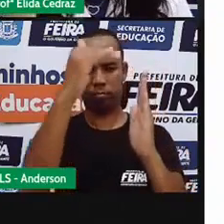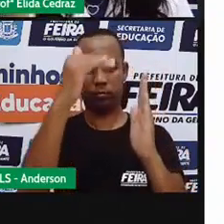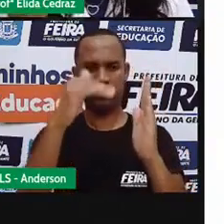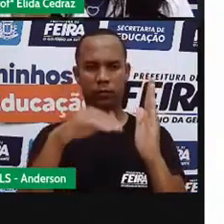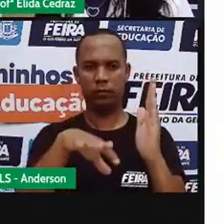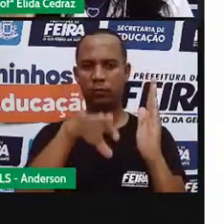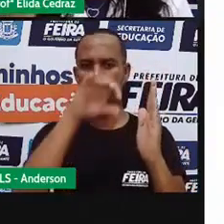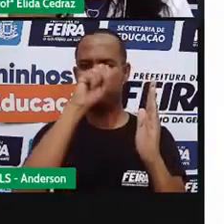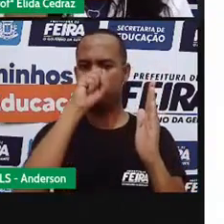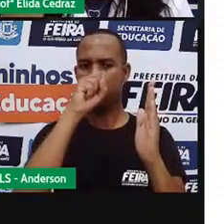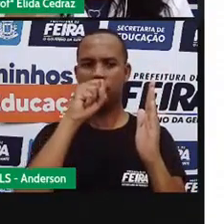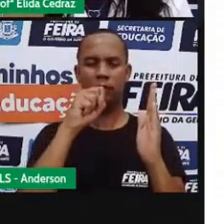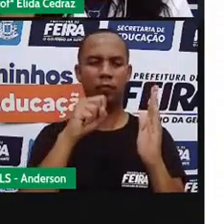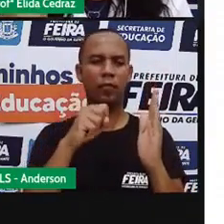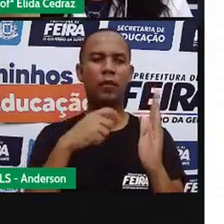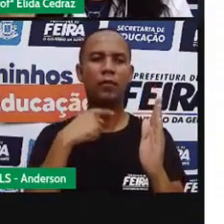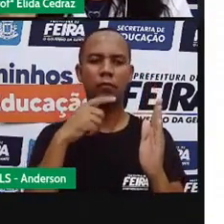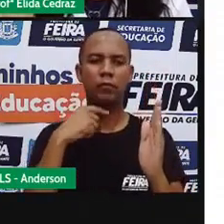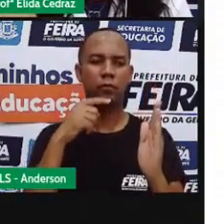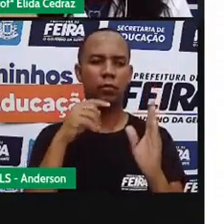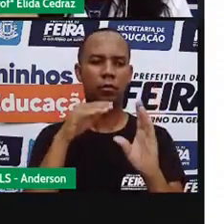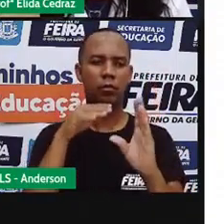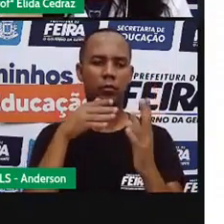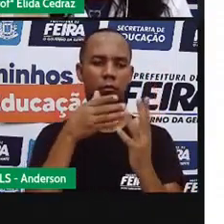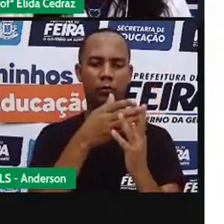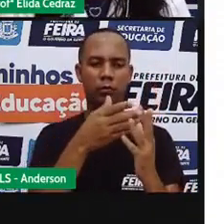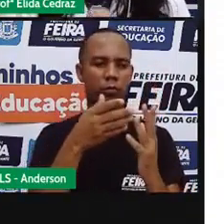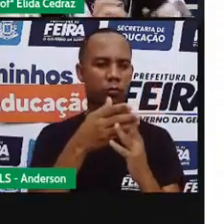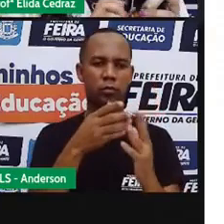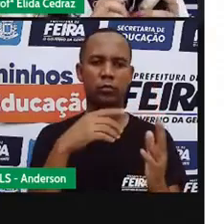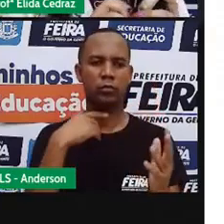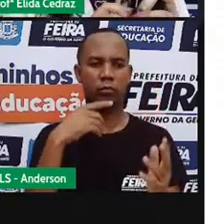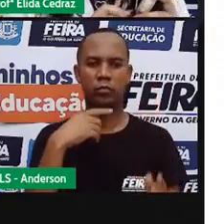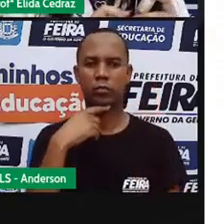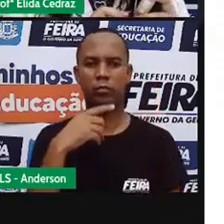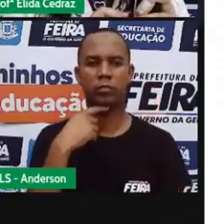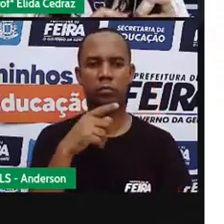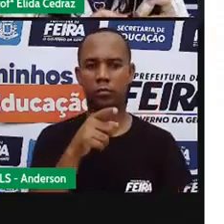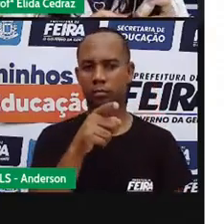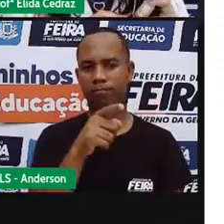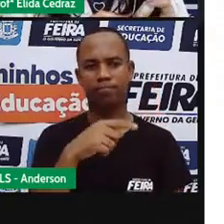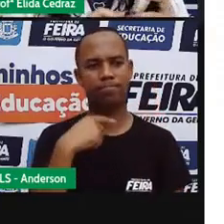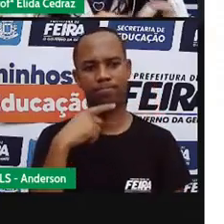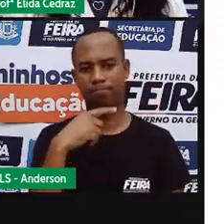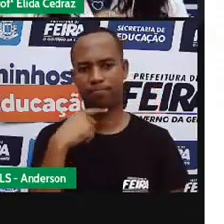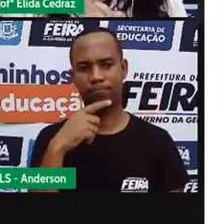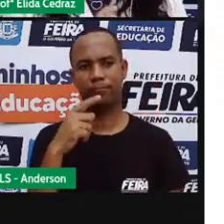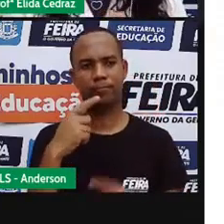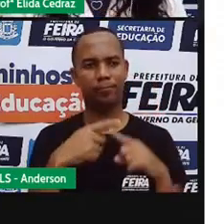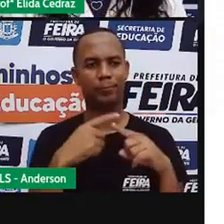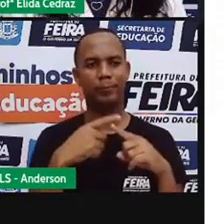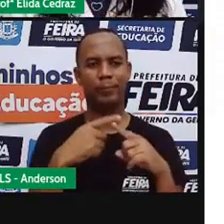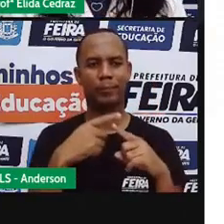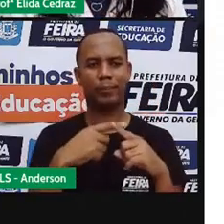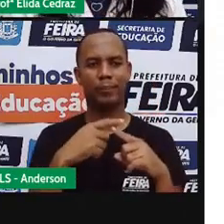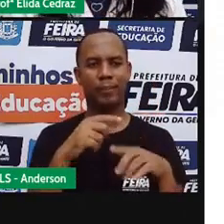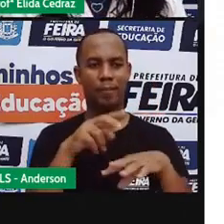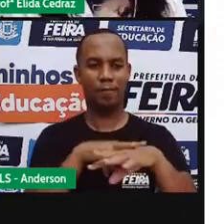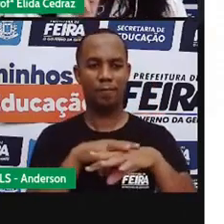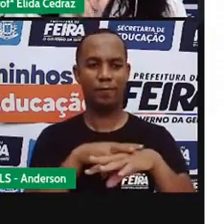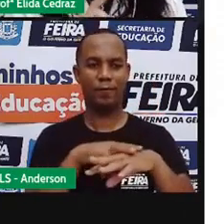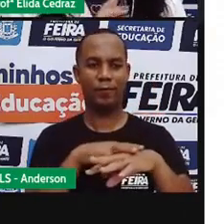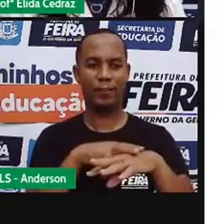o aroma, o cheiro do shampoo e do sabonete não passa para o remédio. Por quê? Porque o